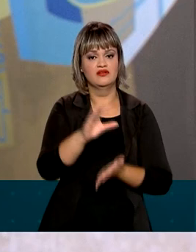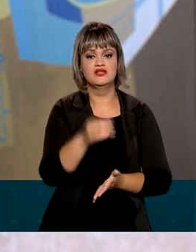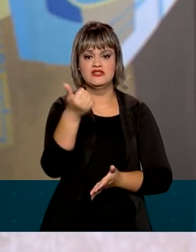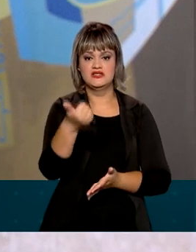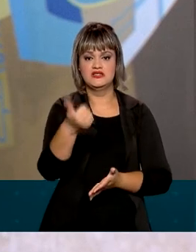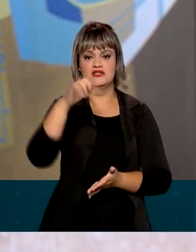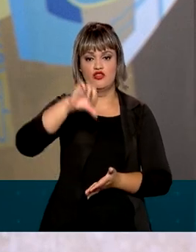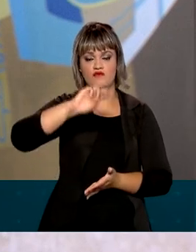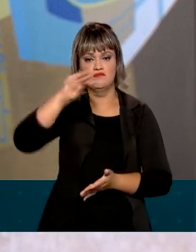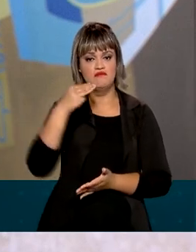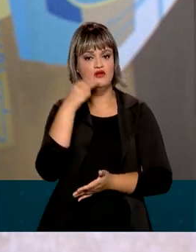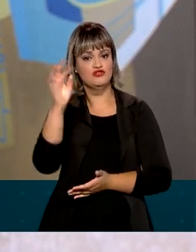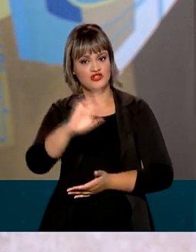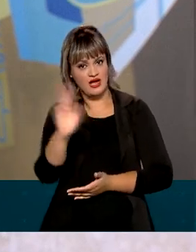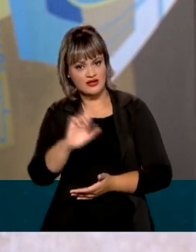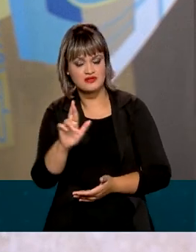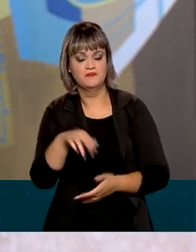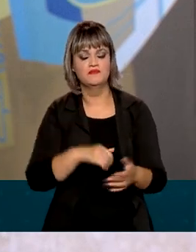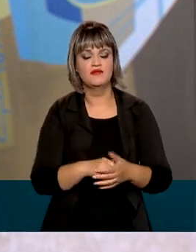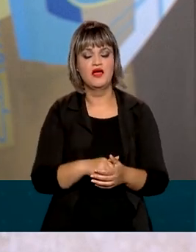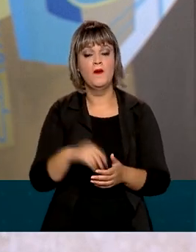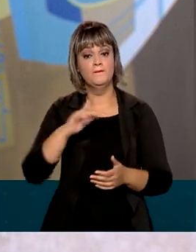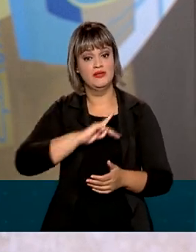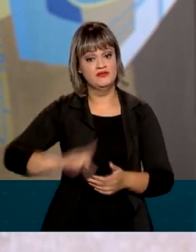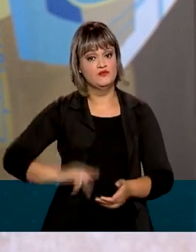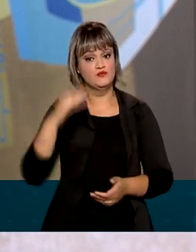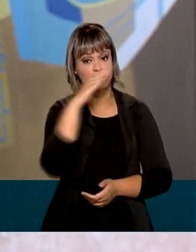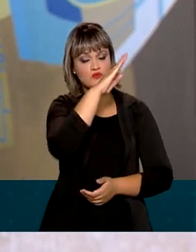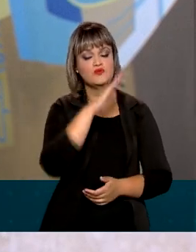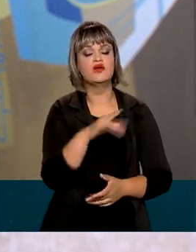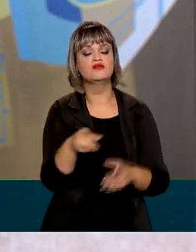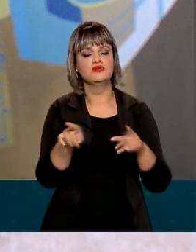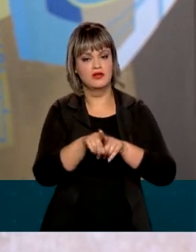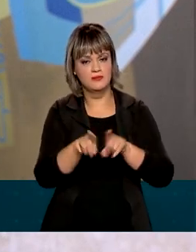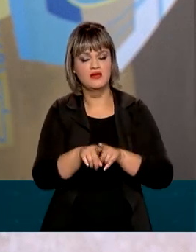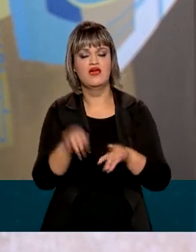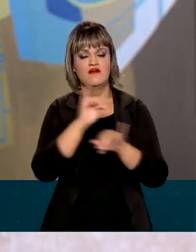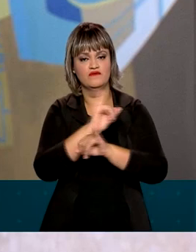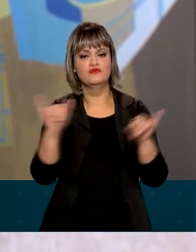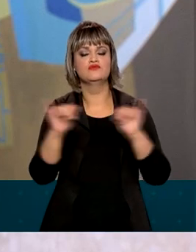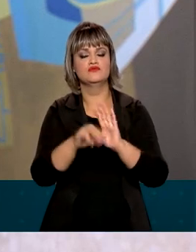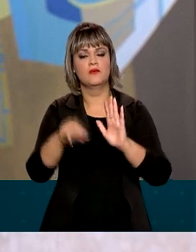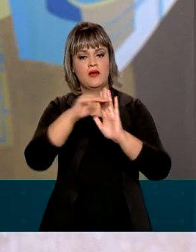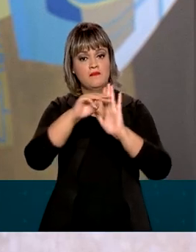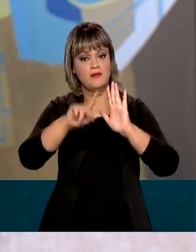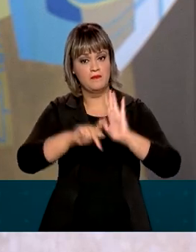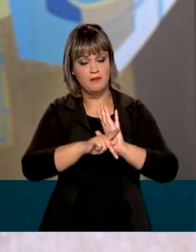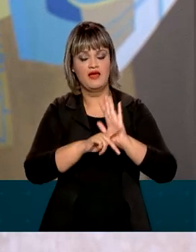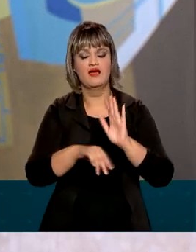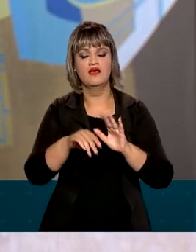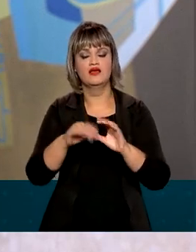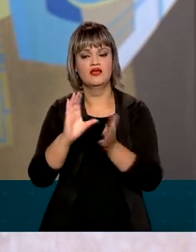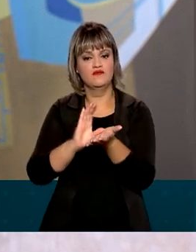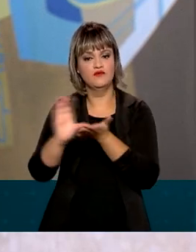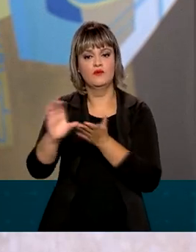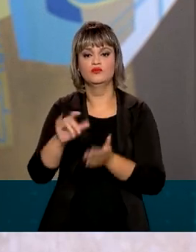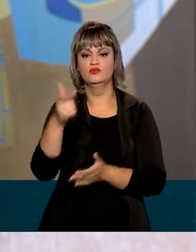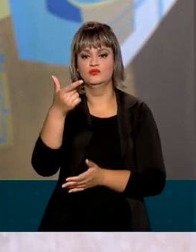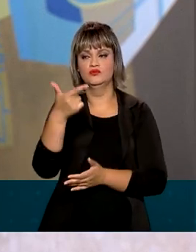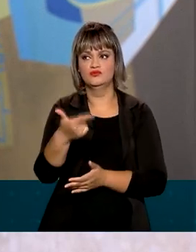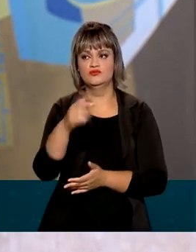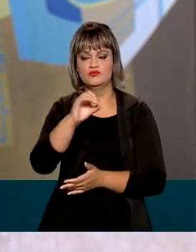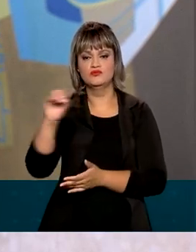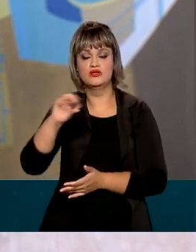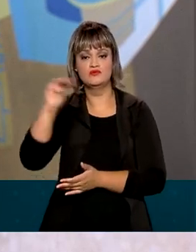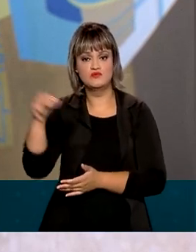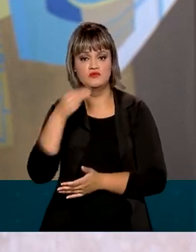19 milhões de reais. O presidente Jair Bolsonaro, ele também editou uma medida provisória de repasse de 200 milhões de reais para